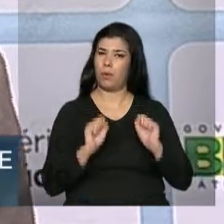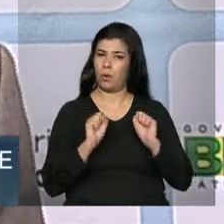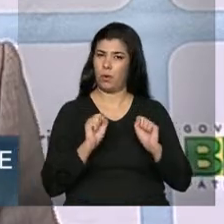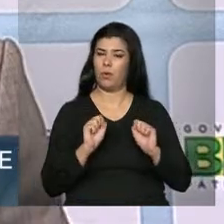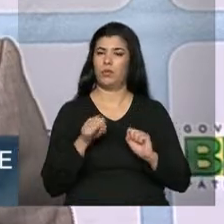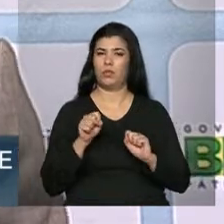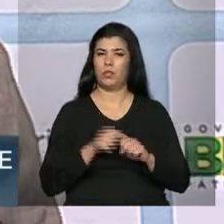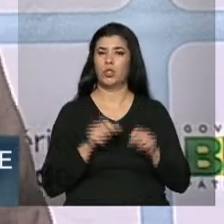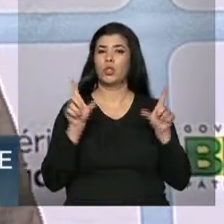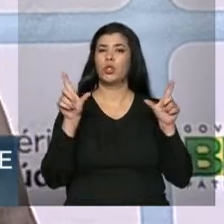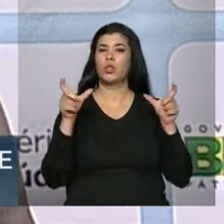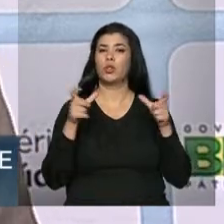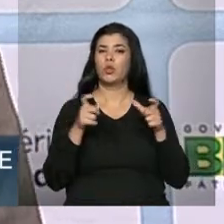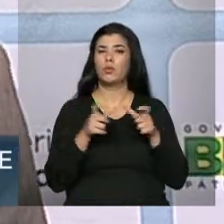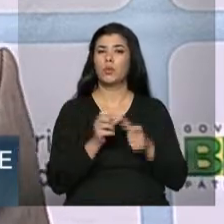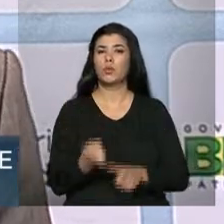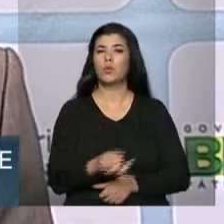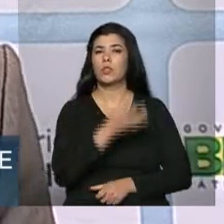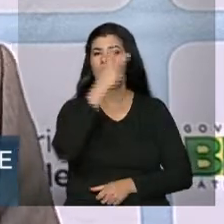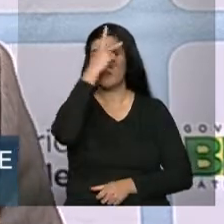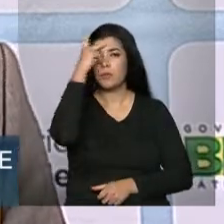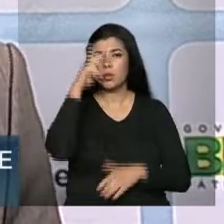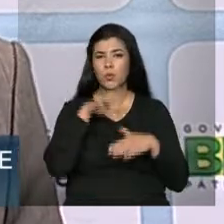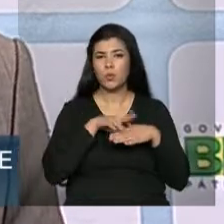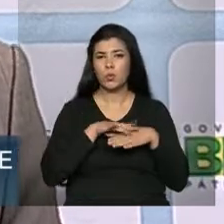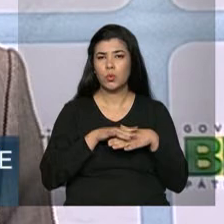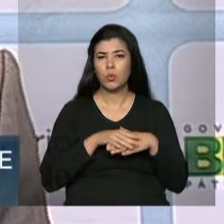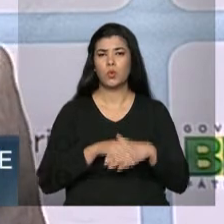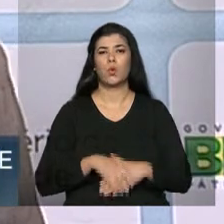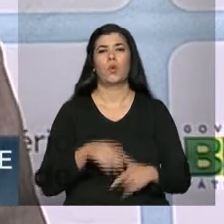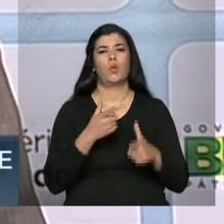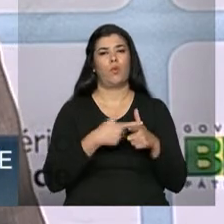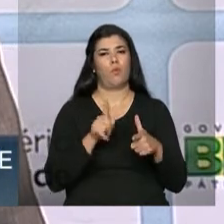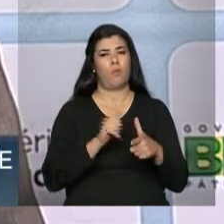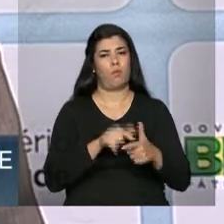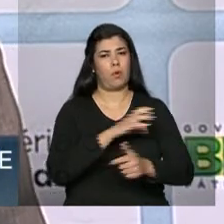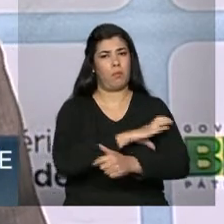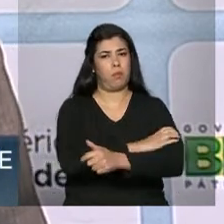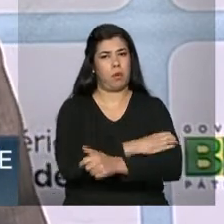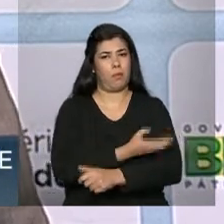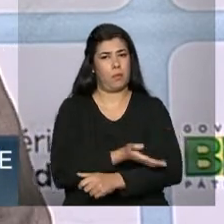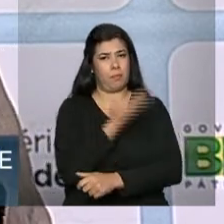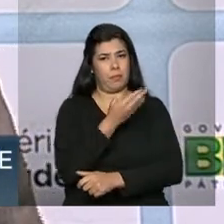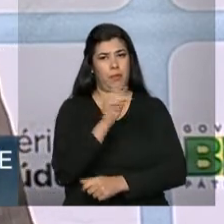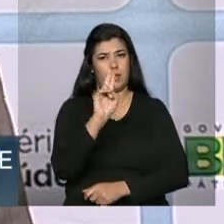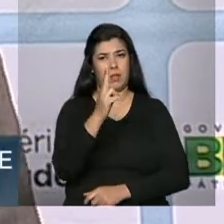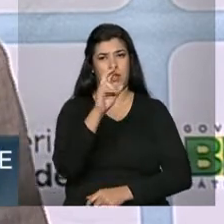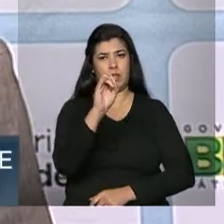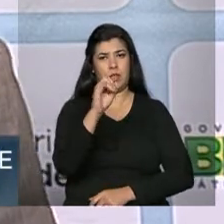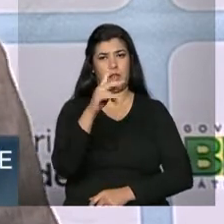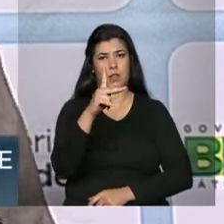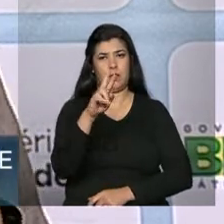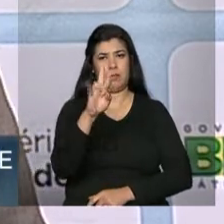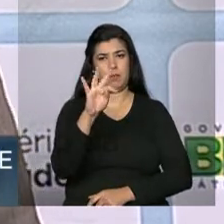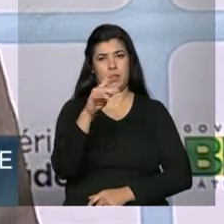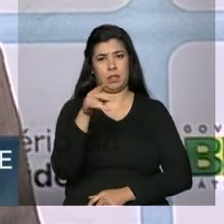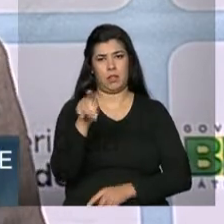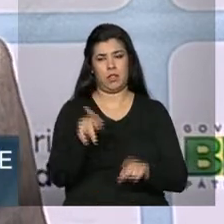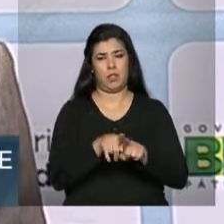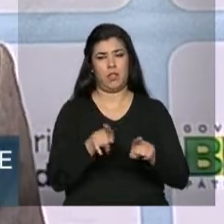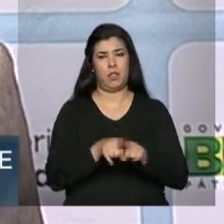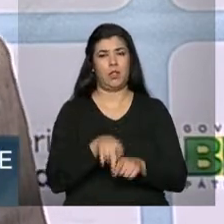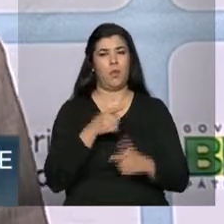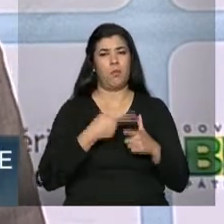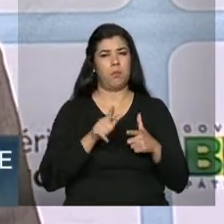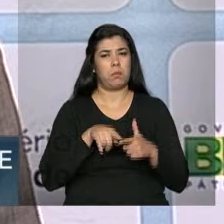vidas, diminui as internações por pressão, hipertensão arterial, diminui o número de infartos, diminui o número